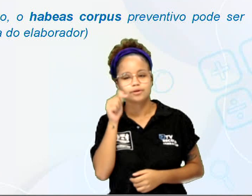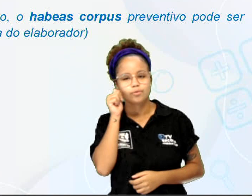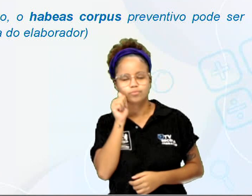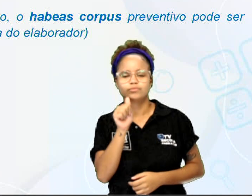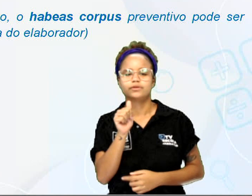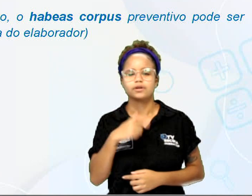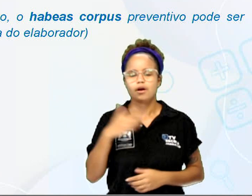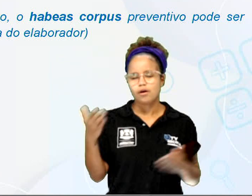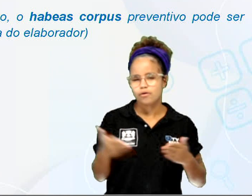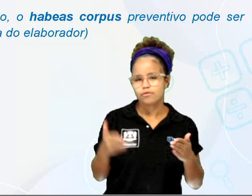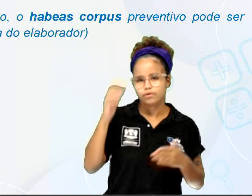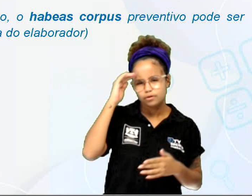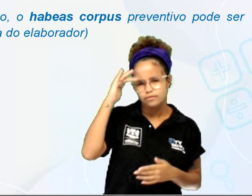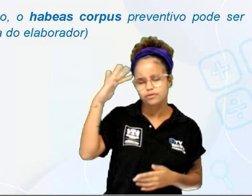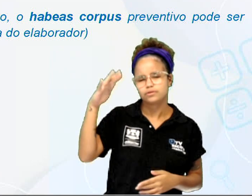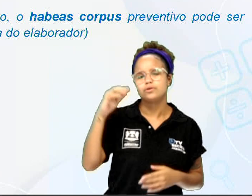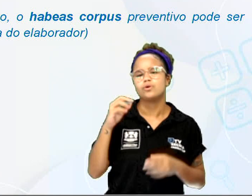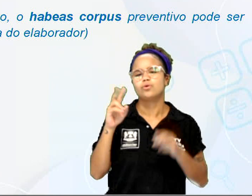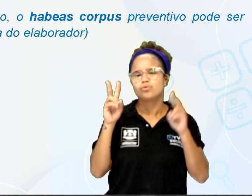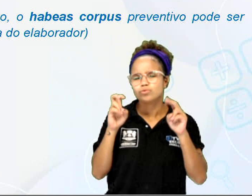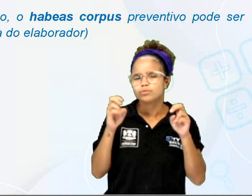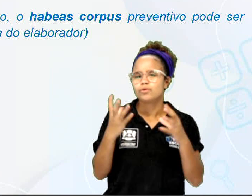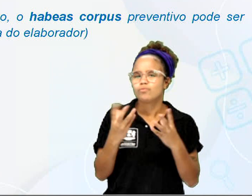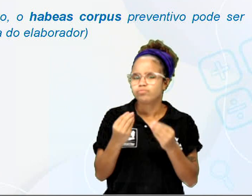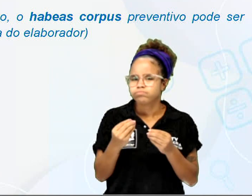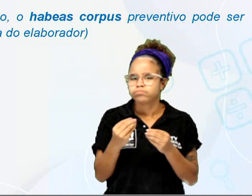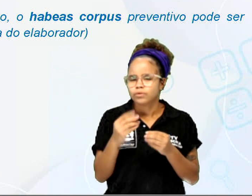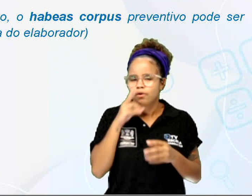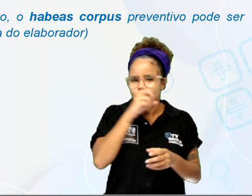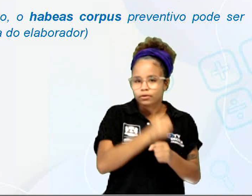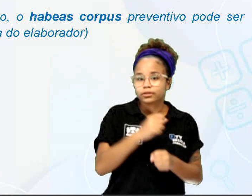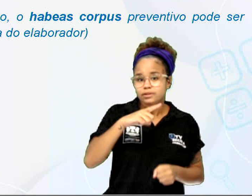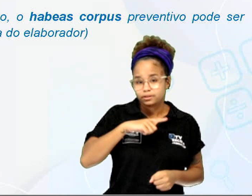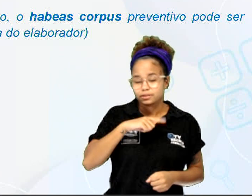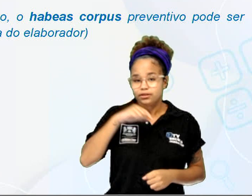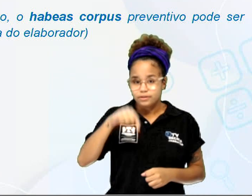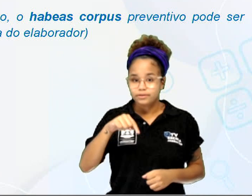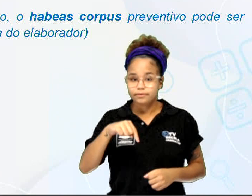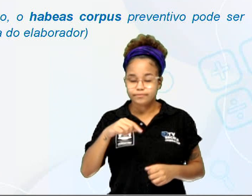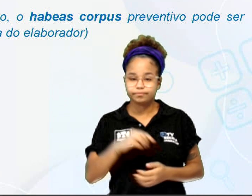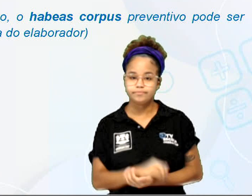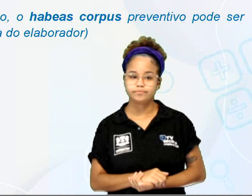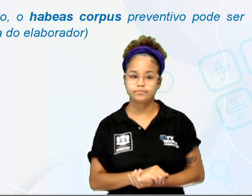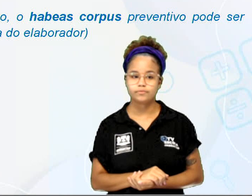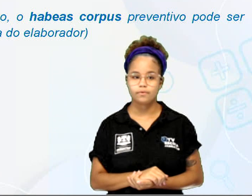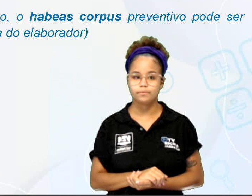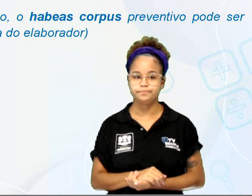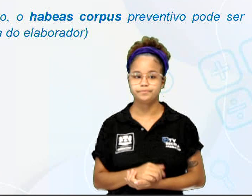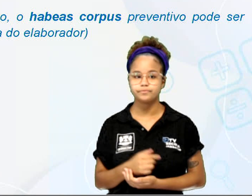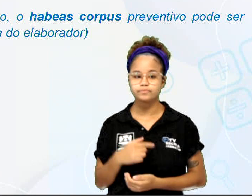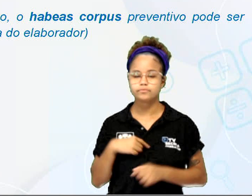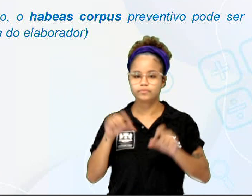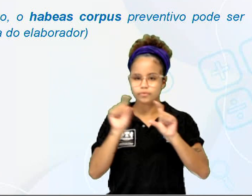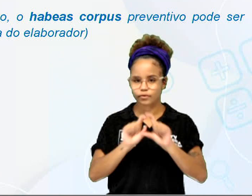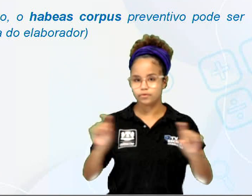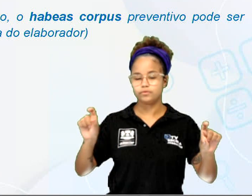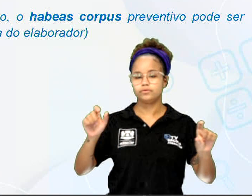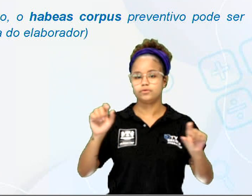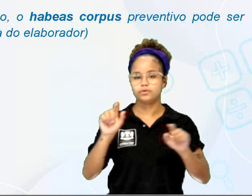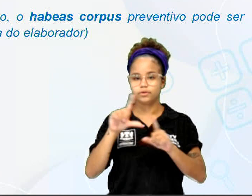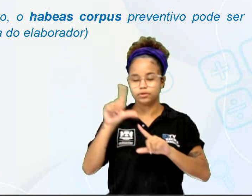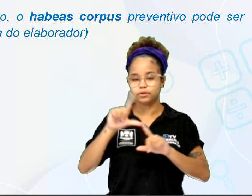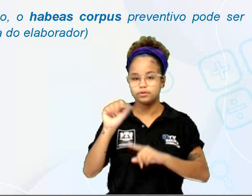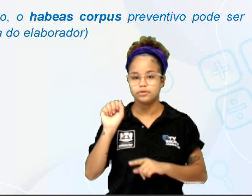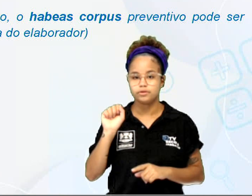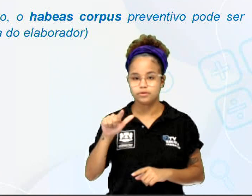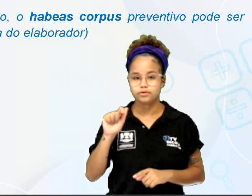refletir sobre essa questão tão forte em nosso país que é a corrupção. Aí tem uma nota embaixo, em azul, que diz